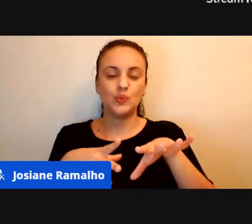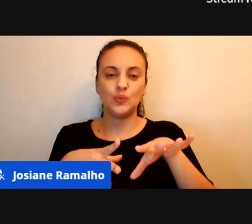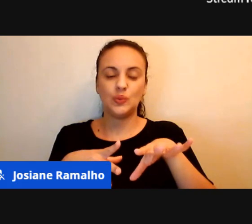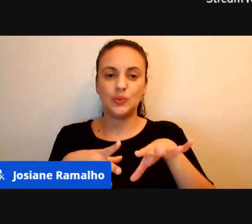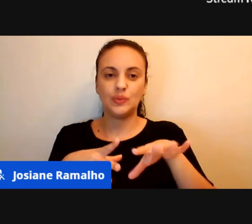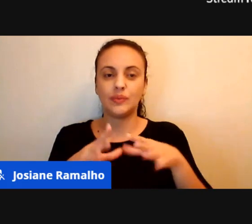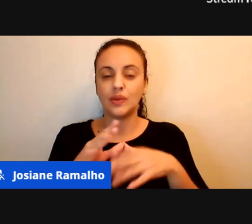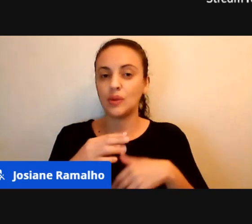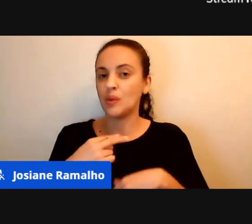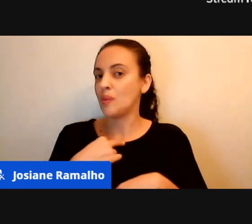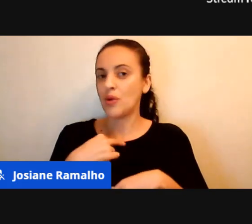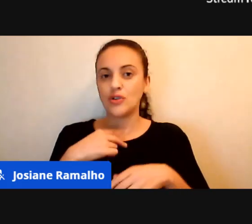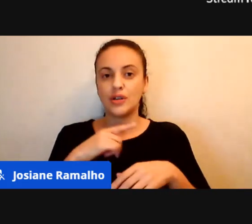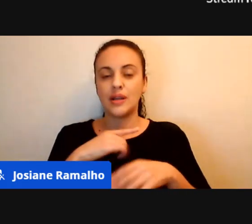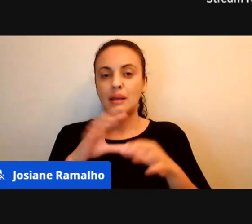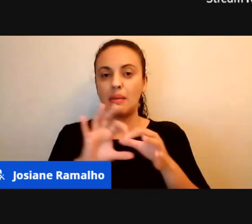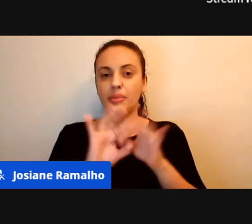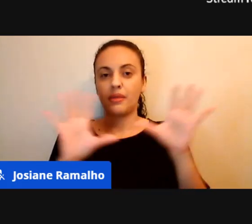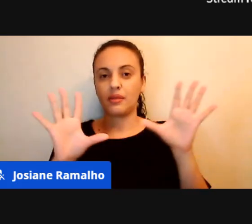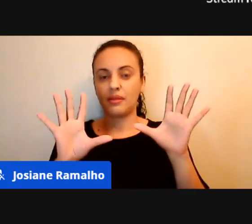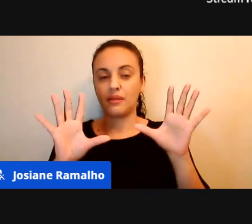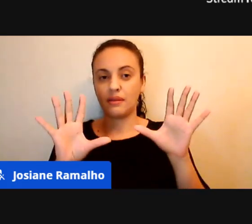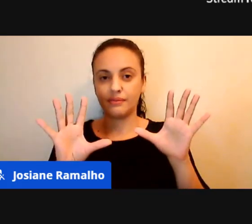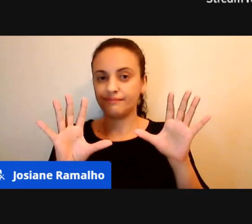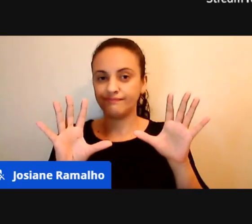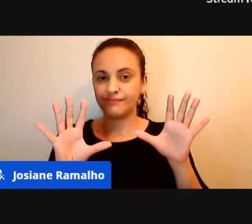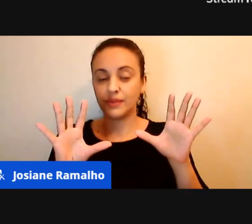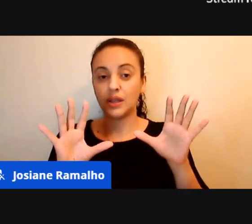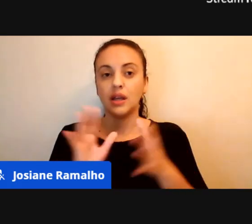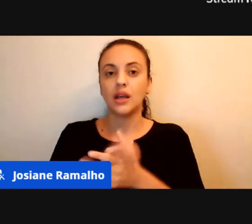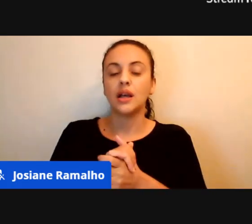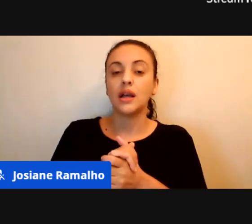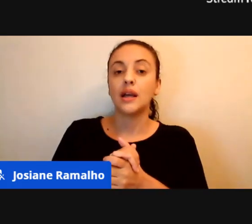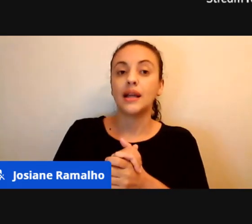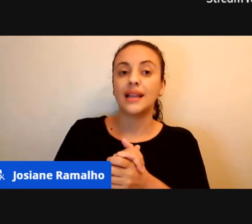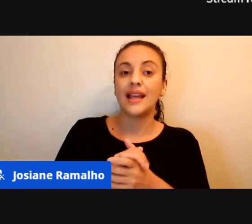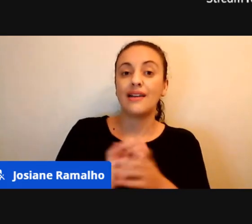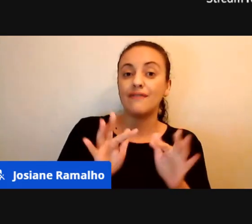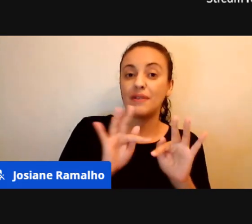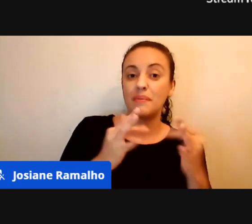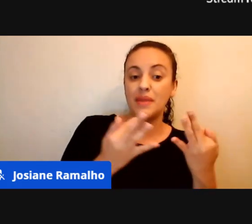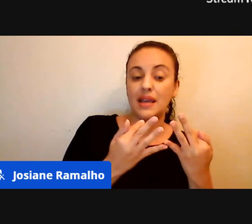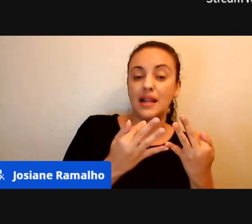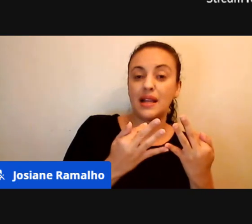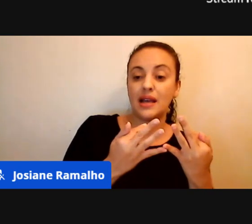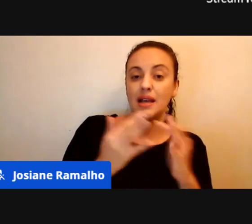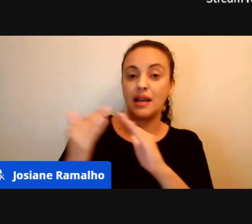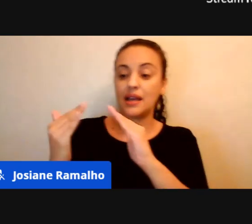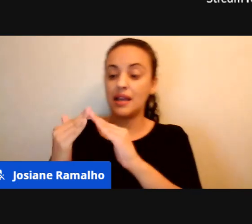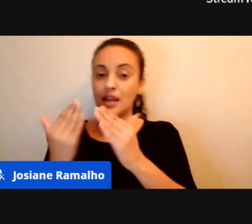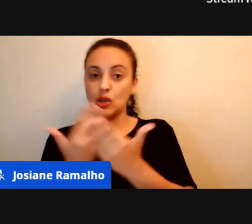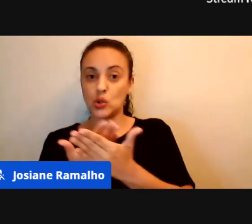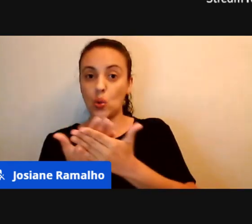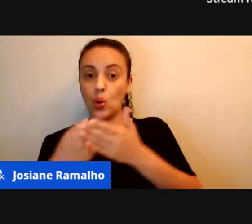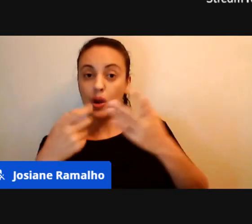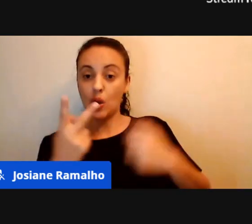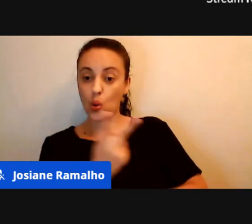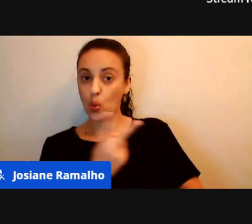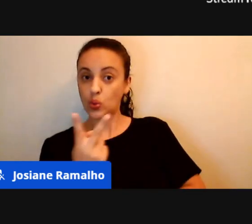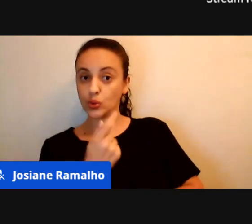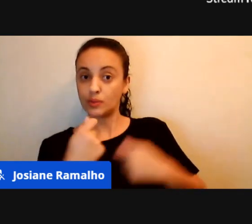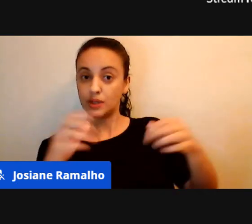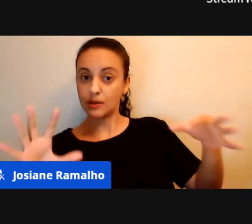existir rompimento, né, nem da família, nem da escola, a gente, a família precisa